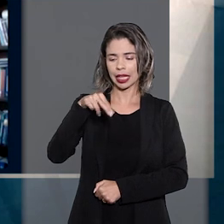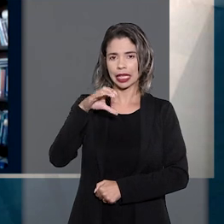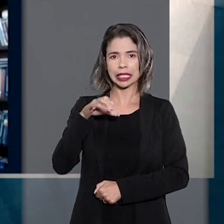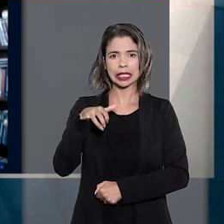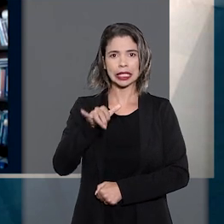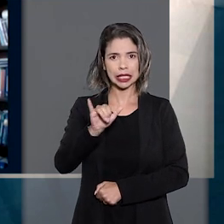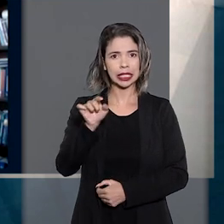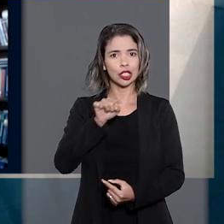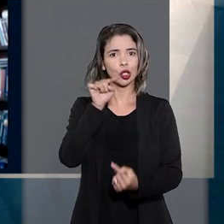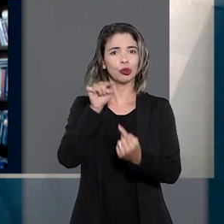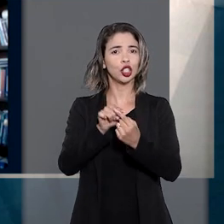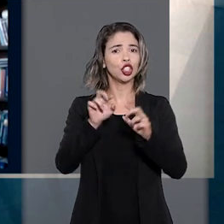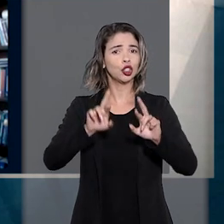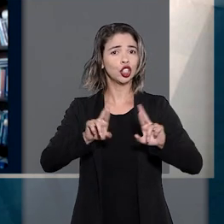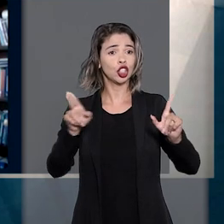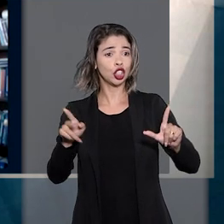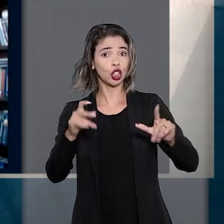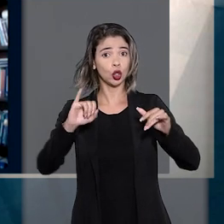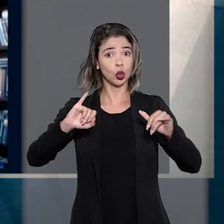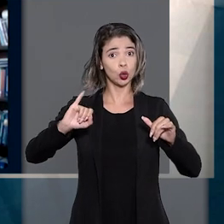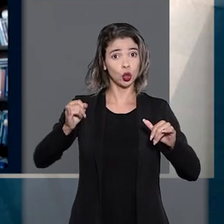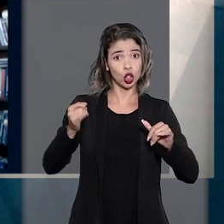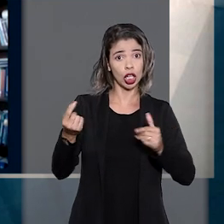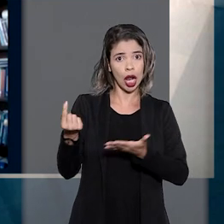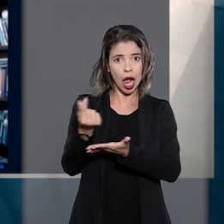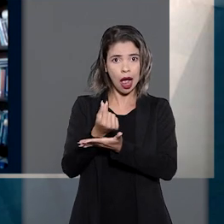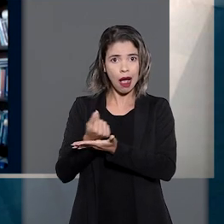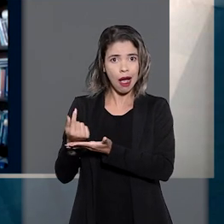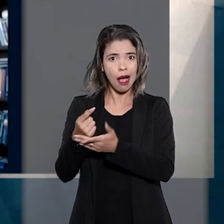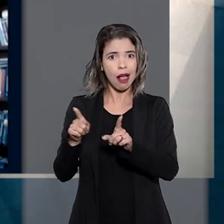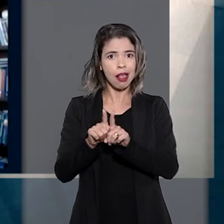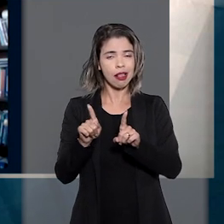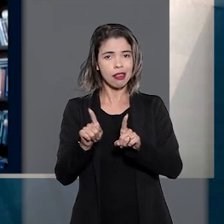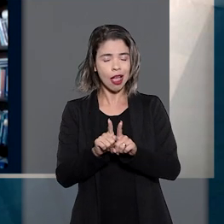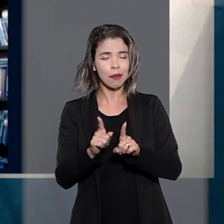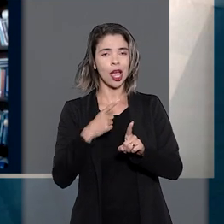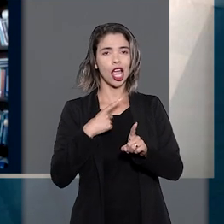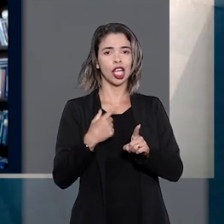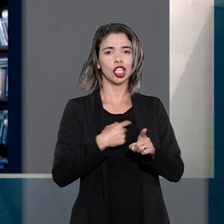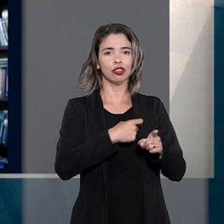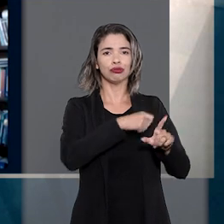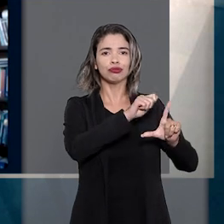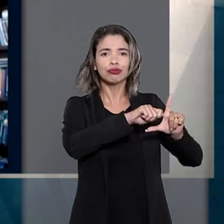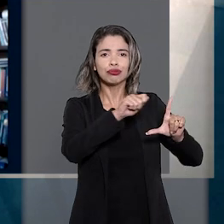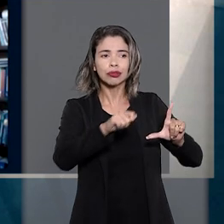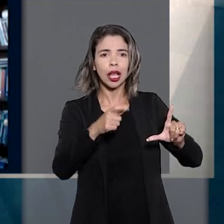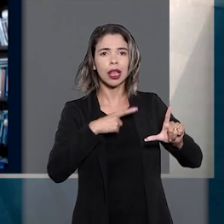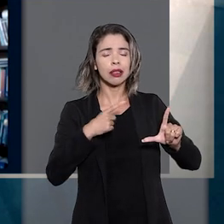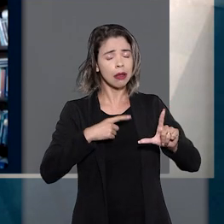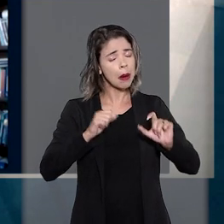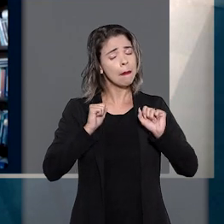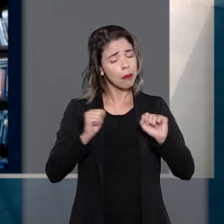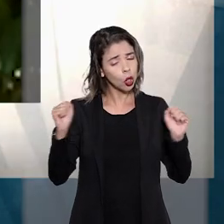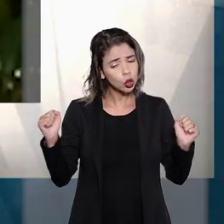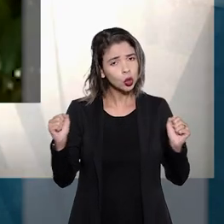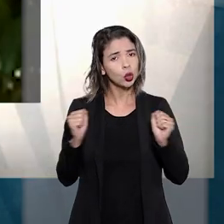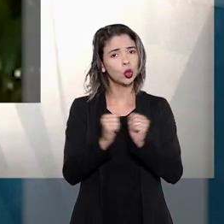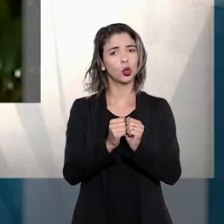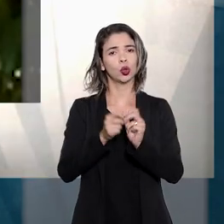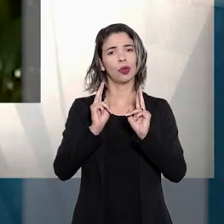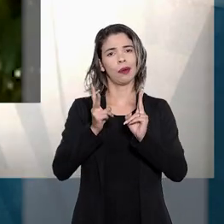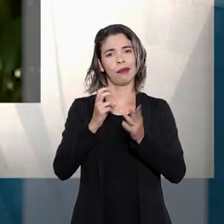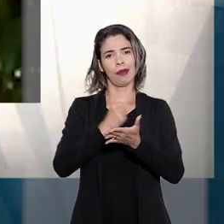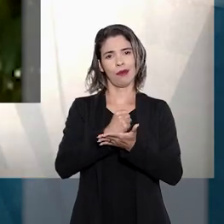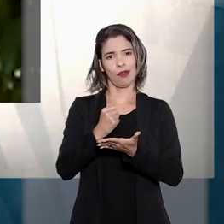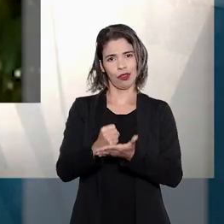terem finalidades distintas, os juros remuneratórios e os moratórios podem incidir em um mesmo contrato. Ela